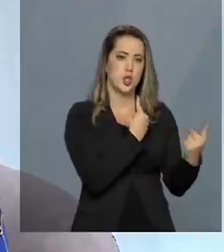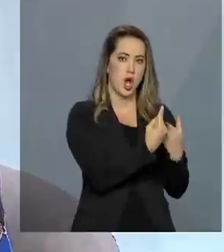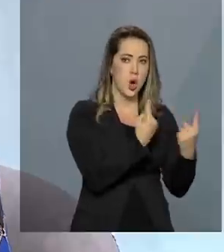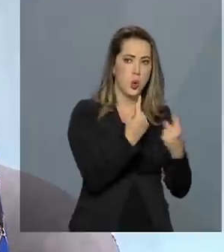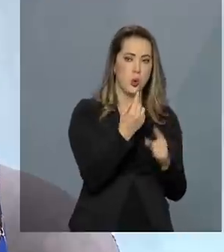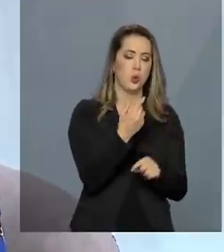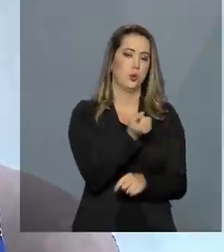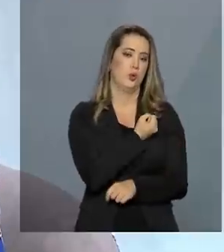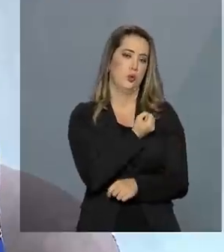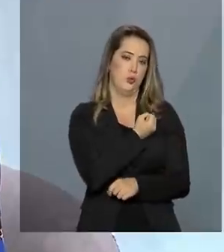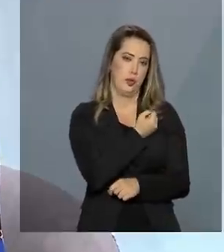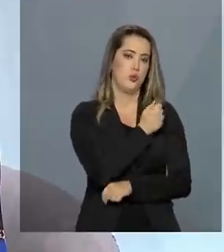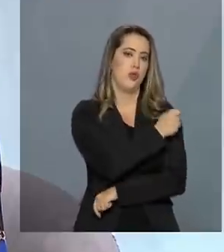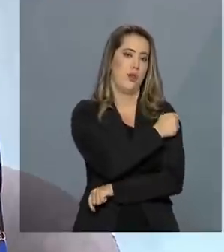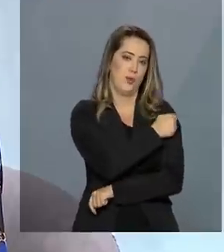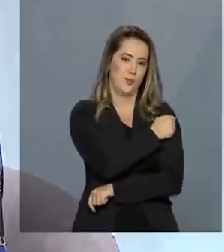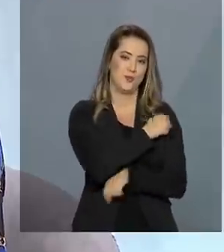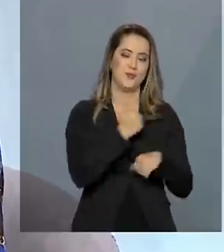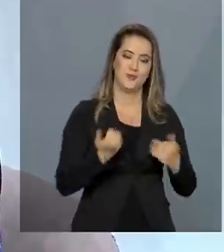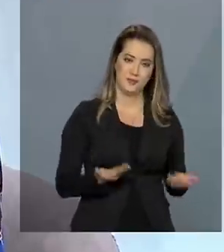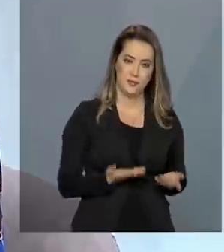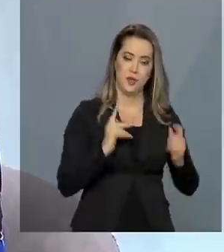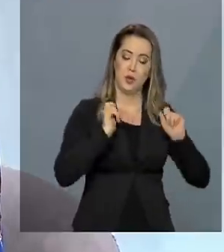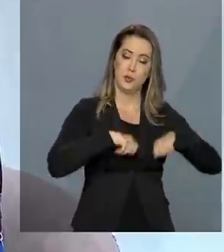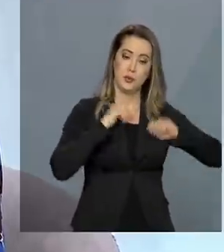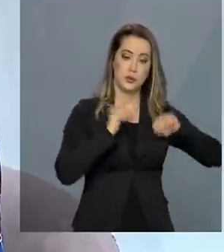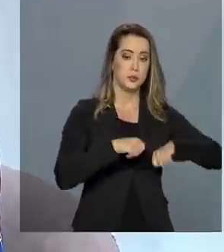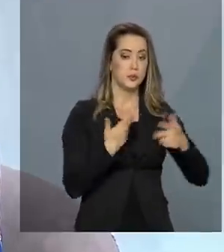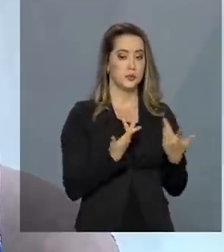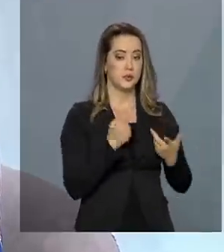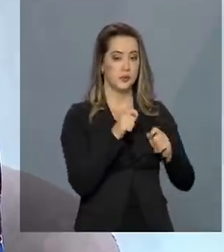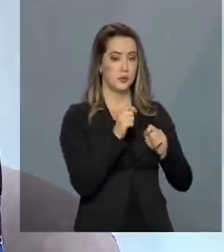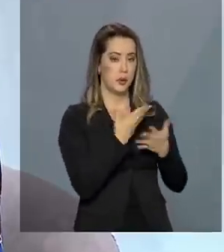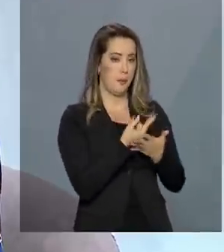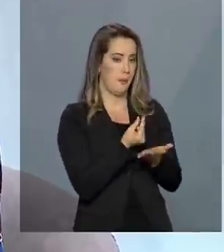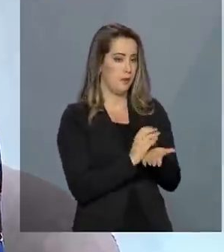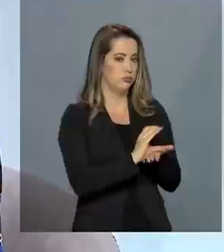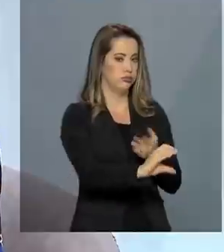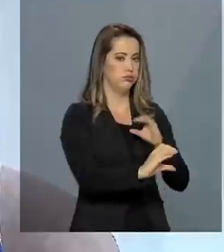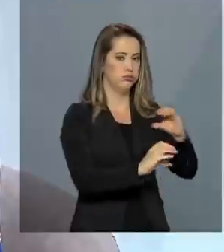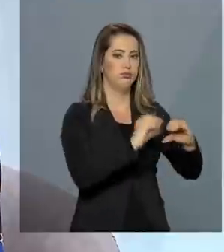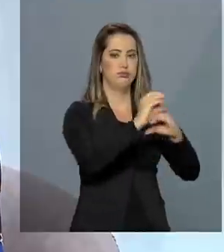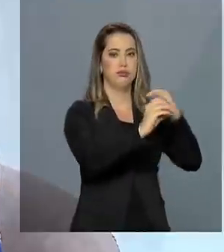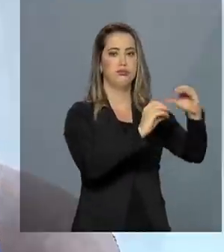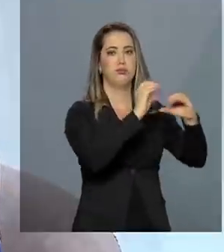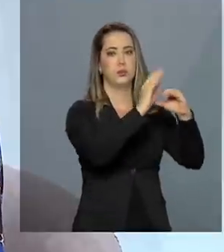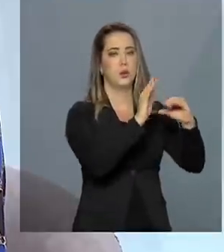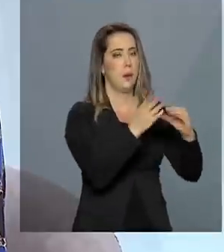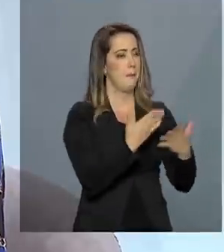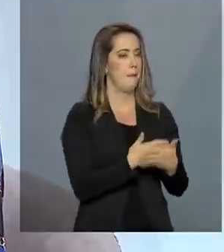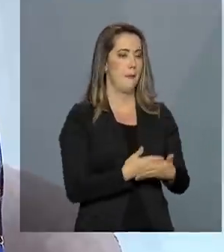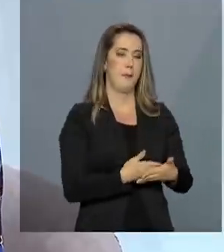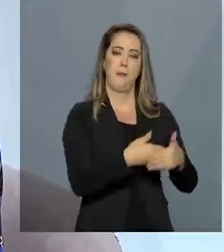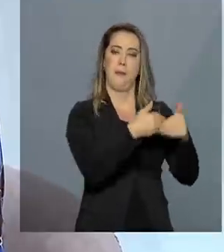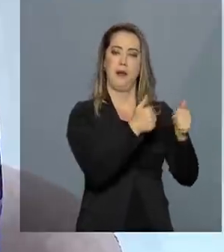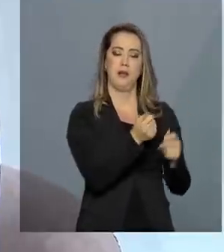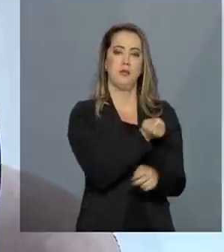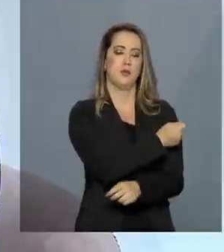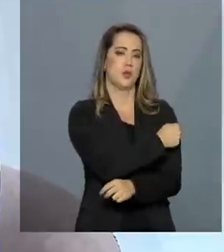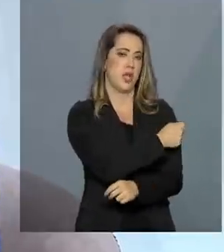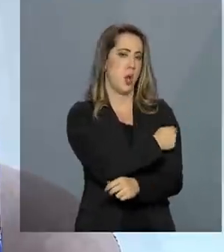a possibilidade de redistribuição para os alunos,